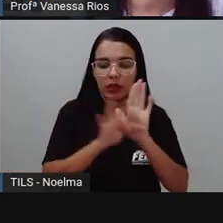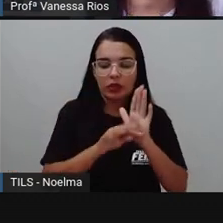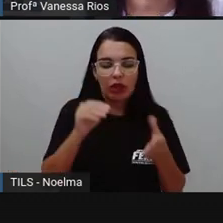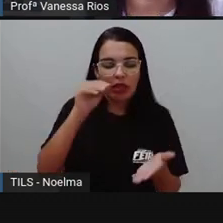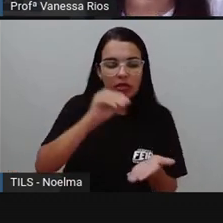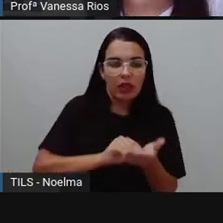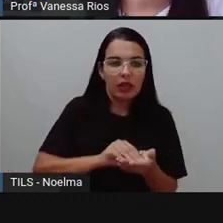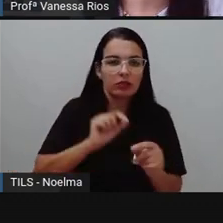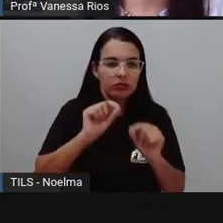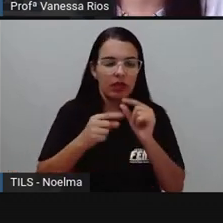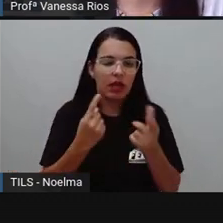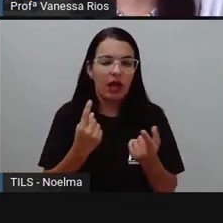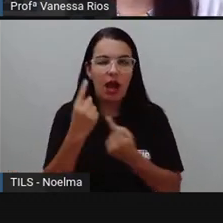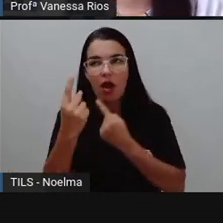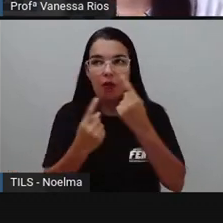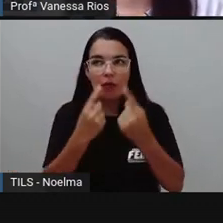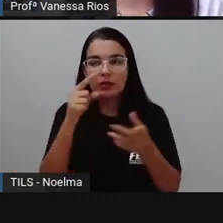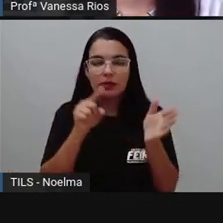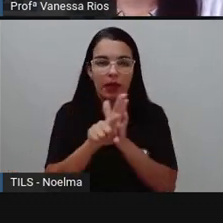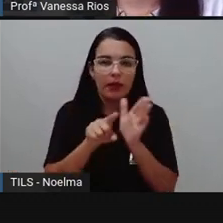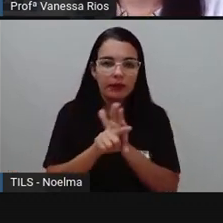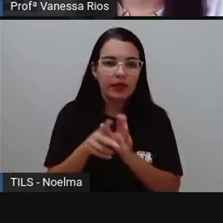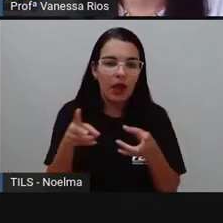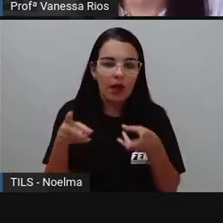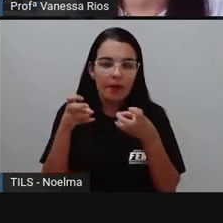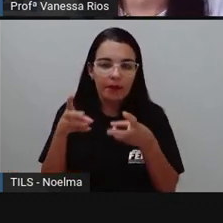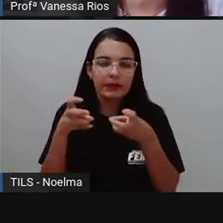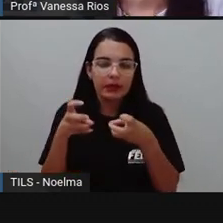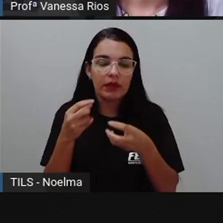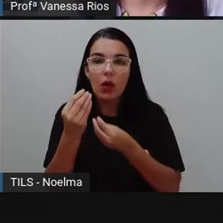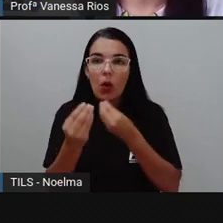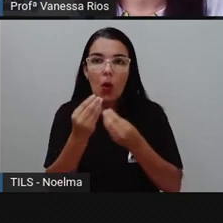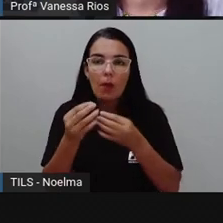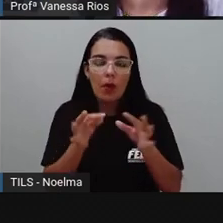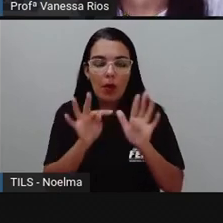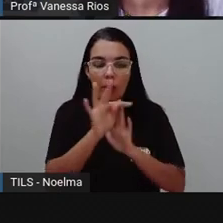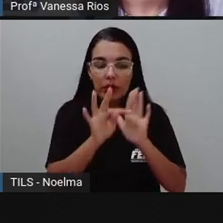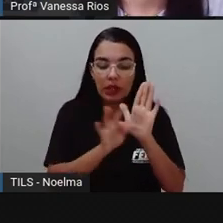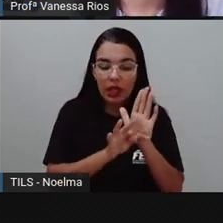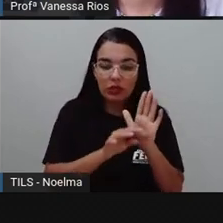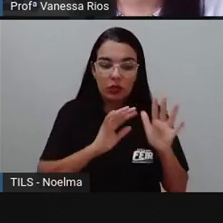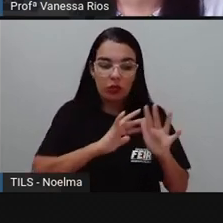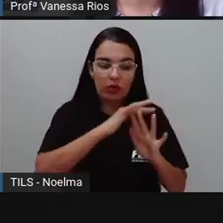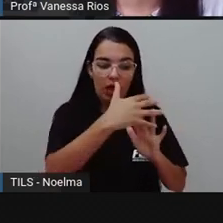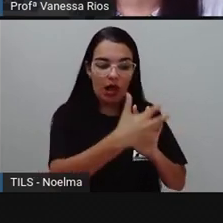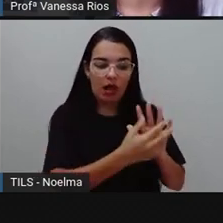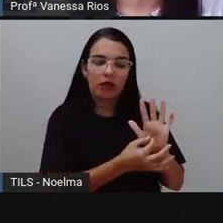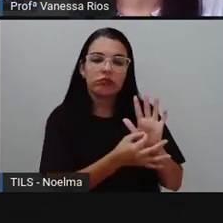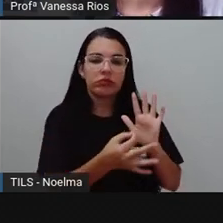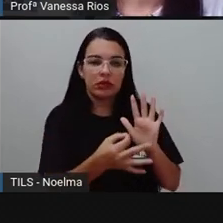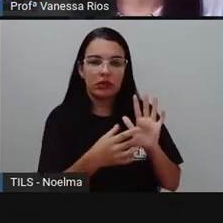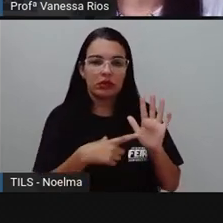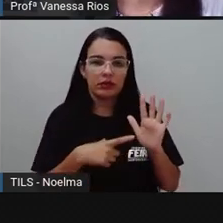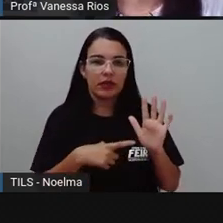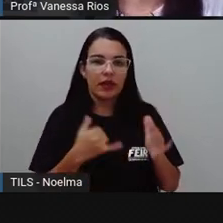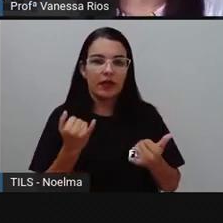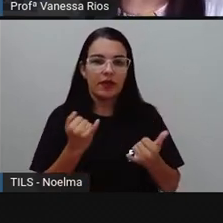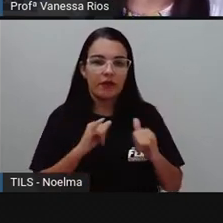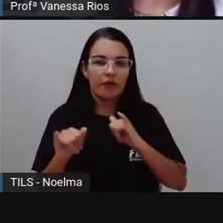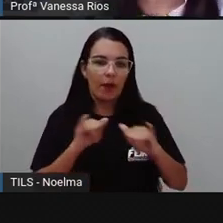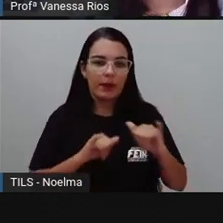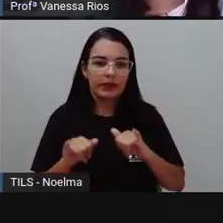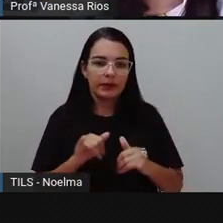algumas perguntas para a gente observar como é que o texto traz e aborda essas informações. A primeira